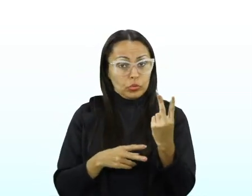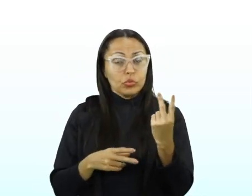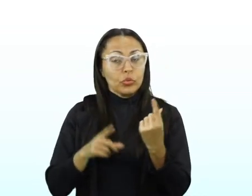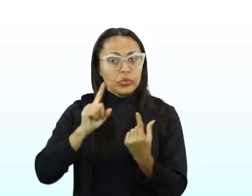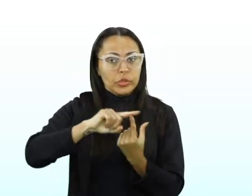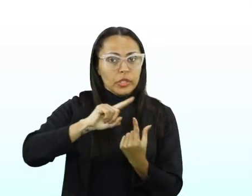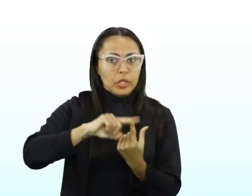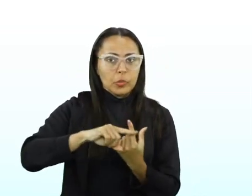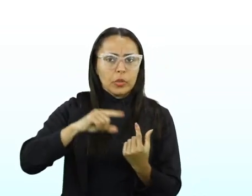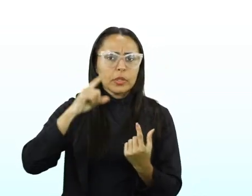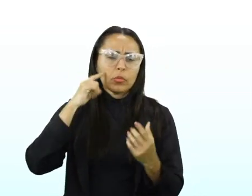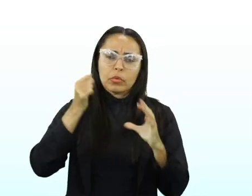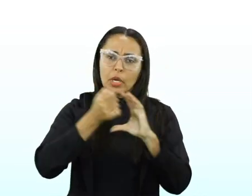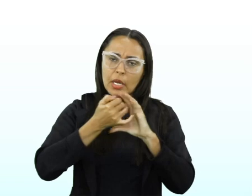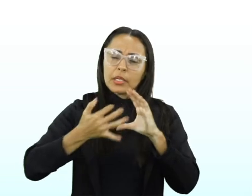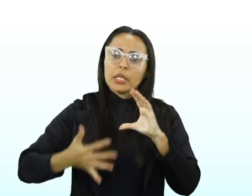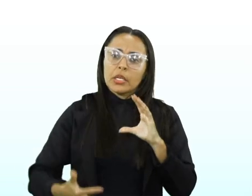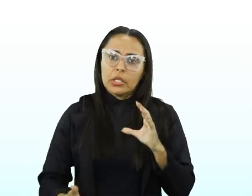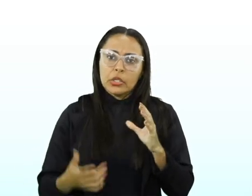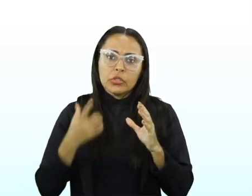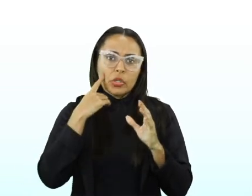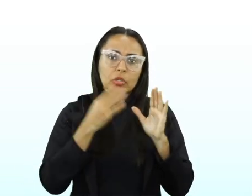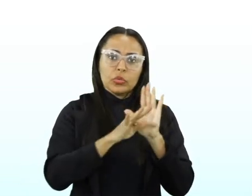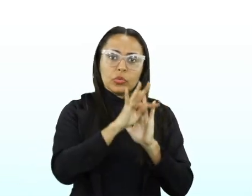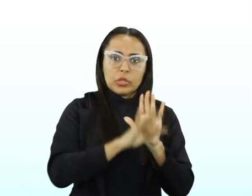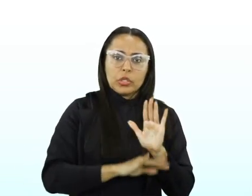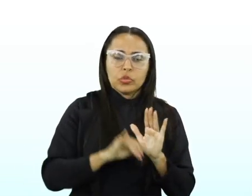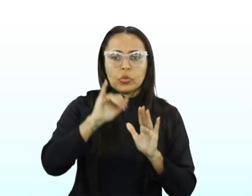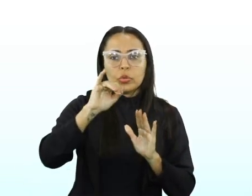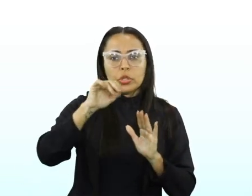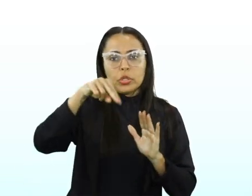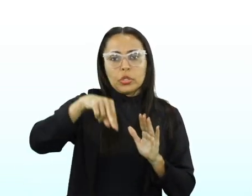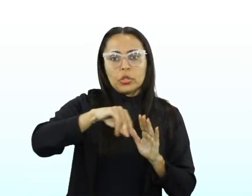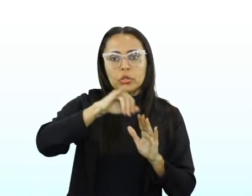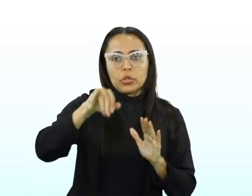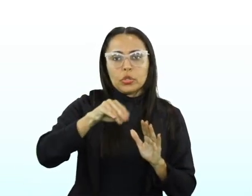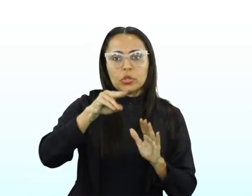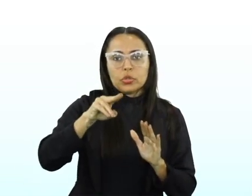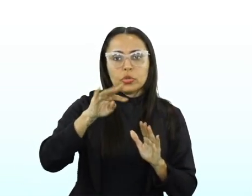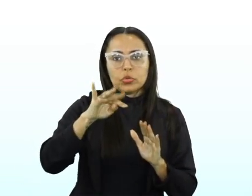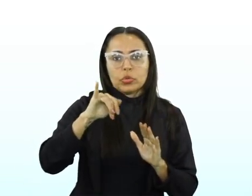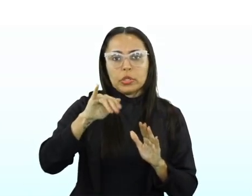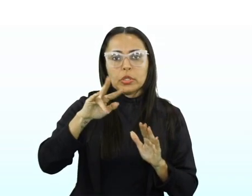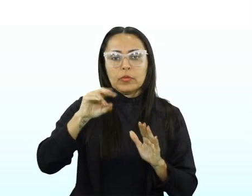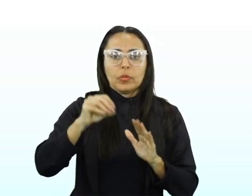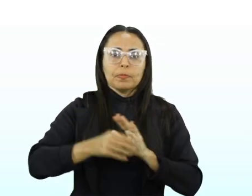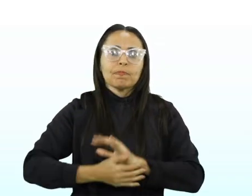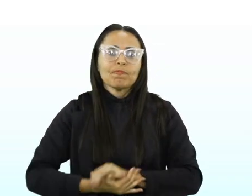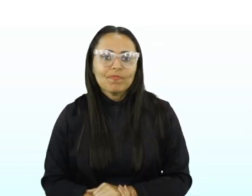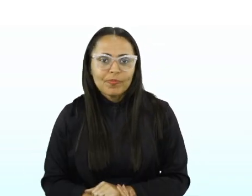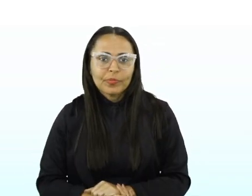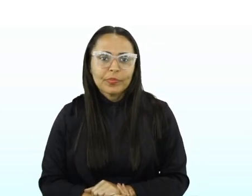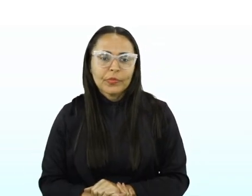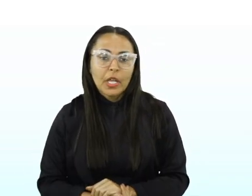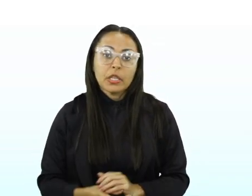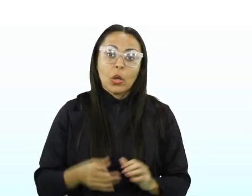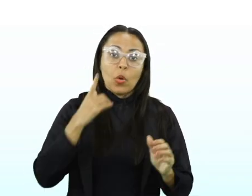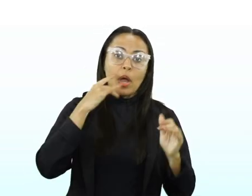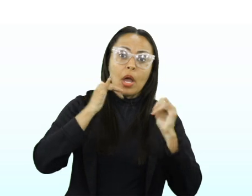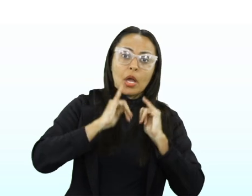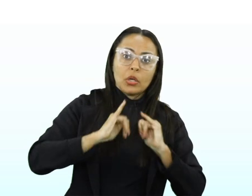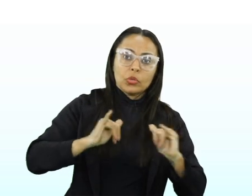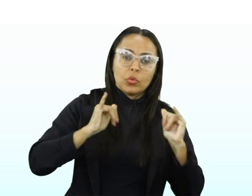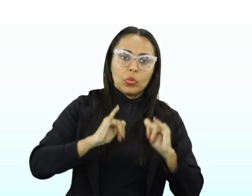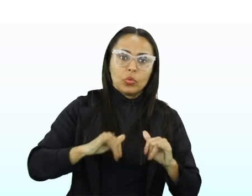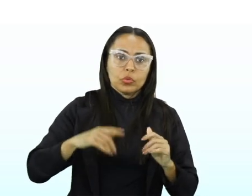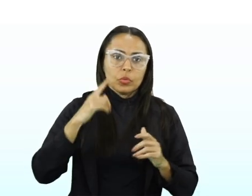imperativo, já são características do texto injuntivo. Então, gêneros, anúncio publicitário,